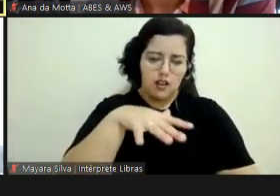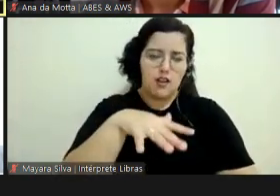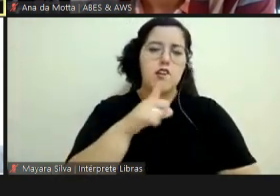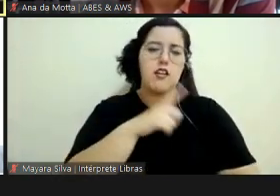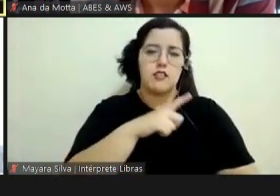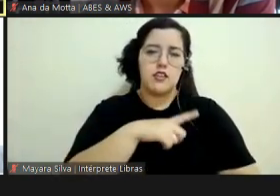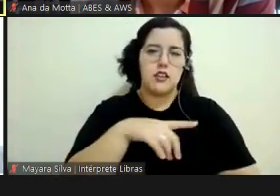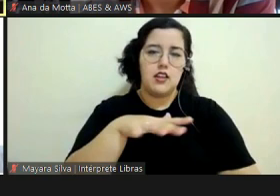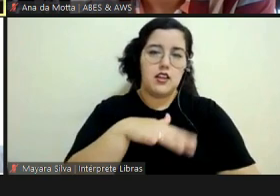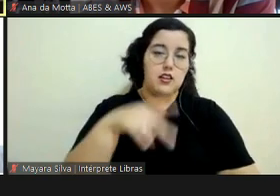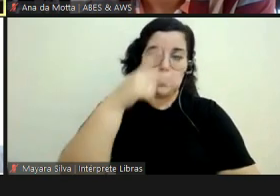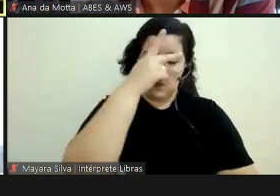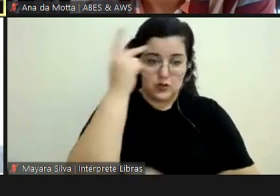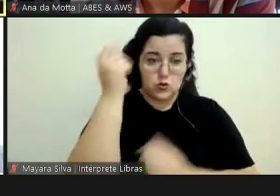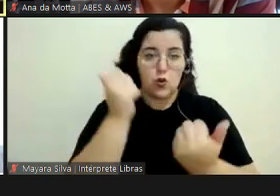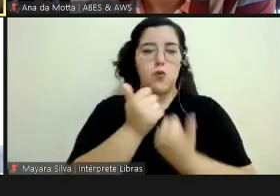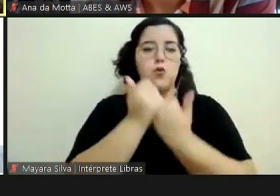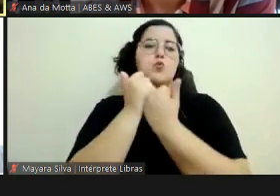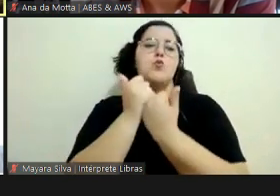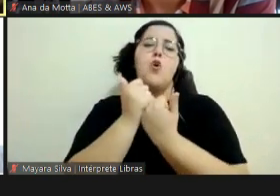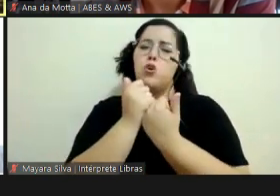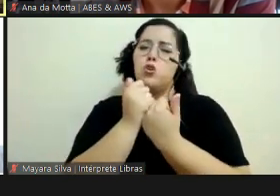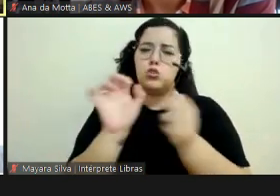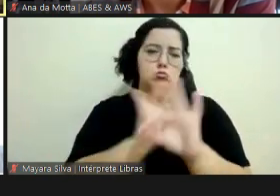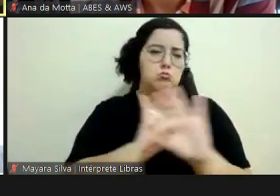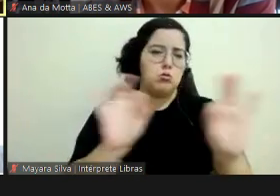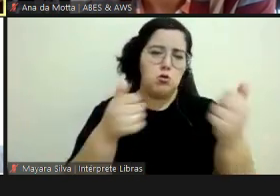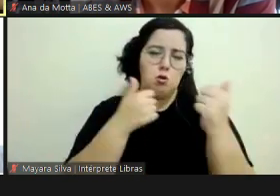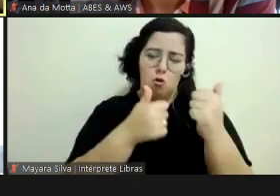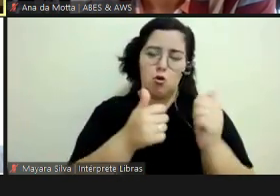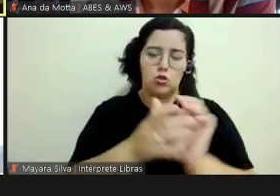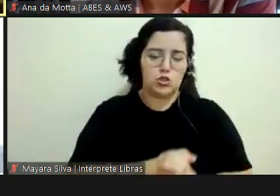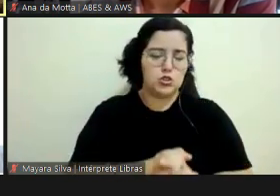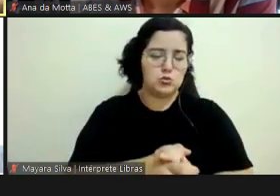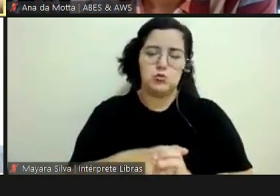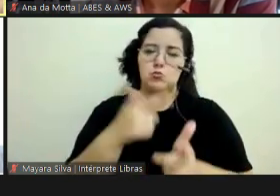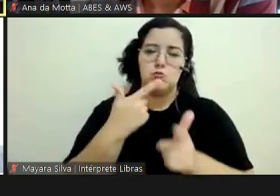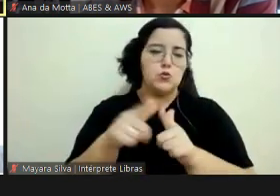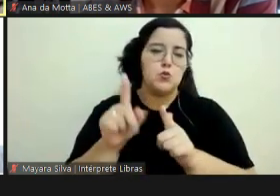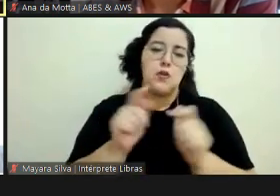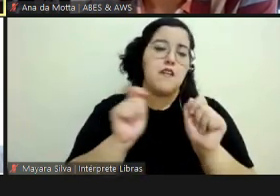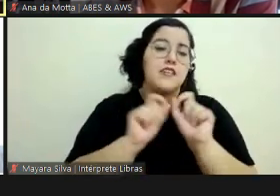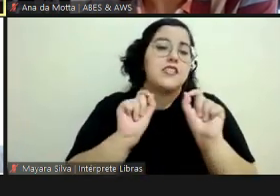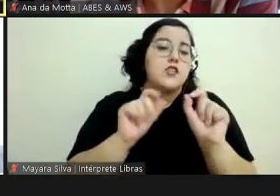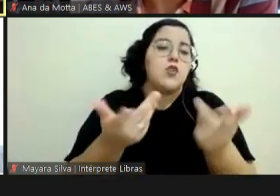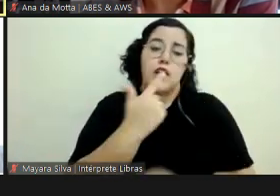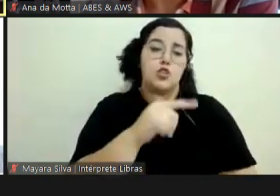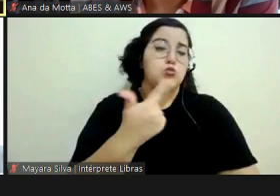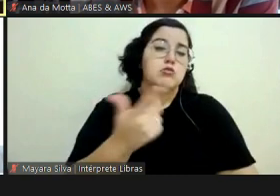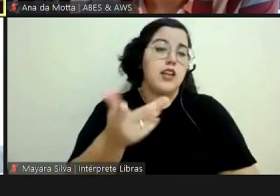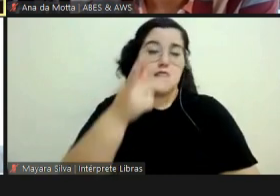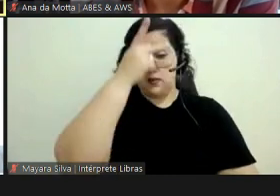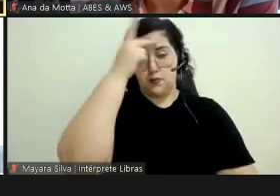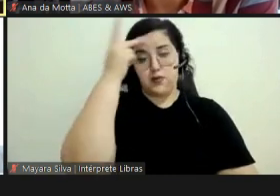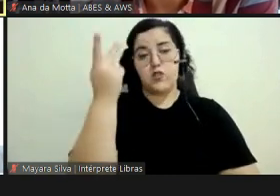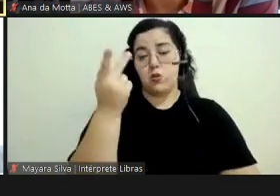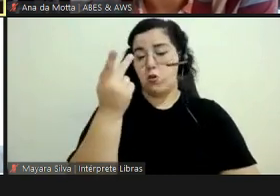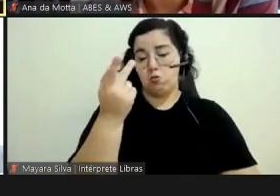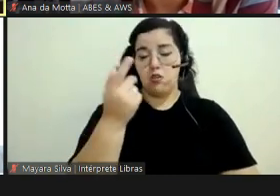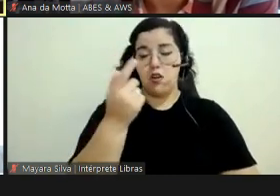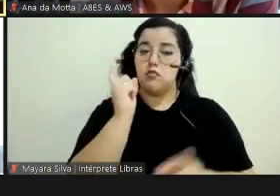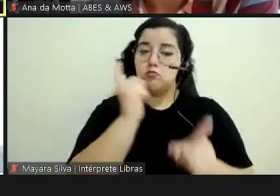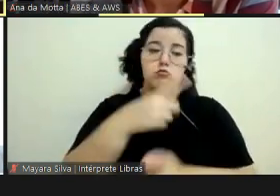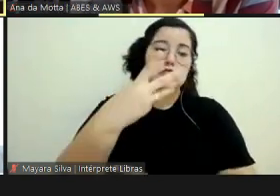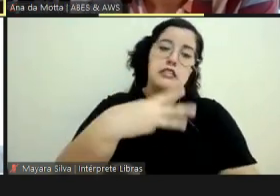nós temos pessoal de suporte. É terceirizado. Lá não tem. Vai fazer o quê? Não tem solução de TIC? Para no mundo? Não dá.